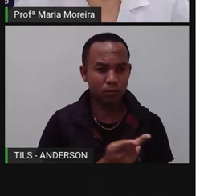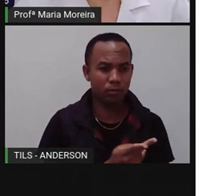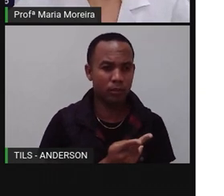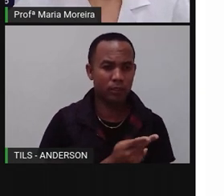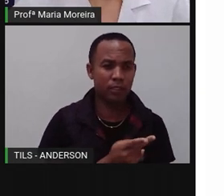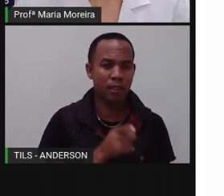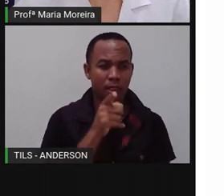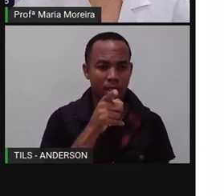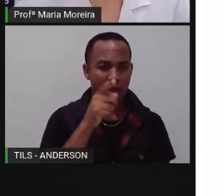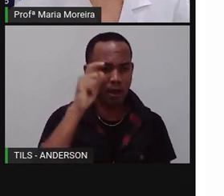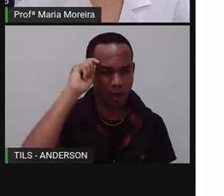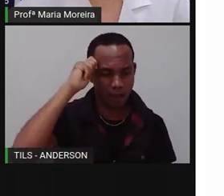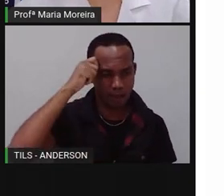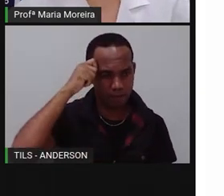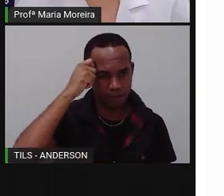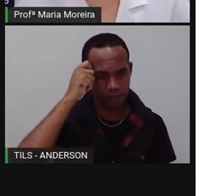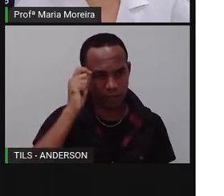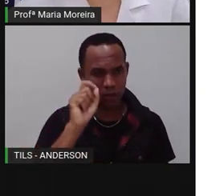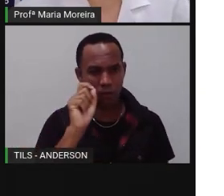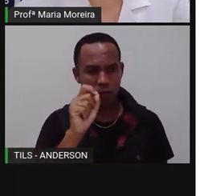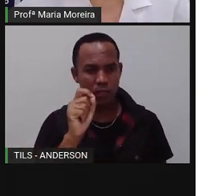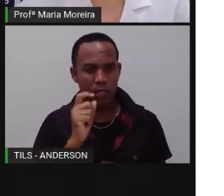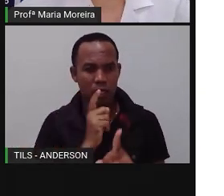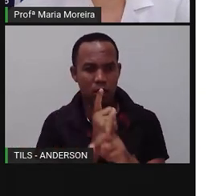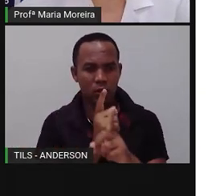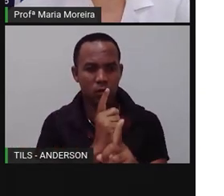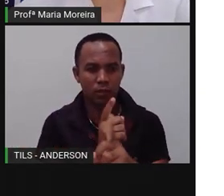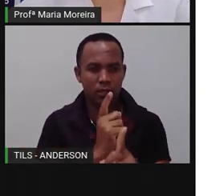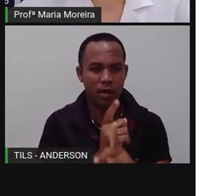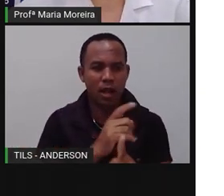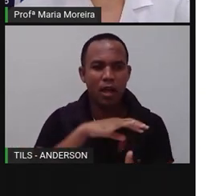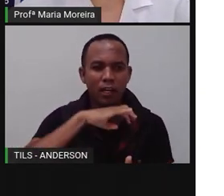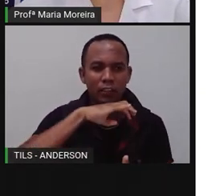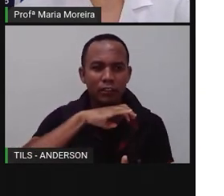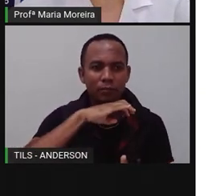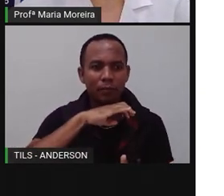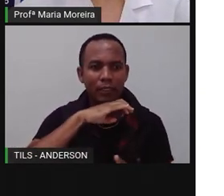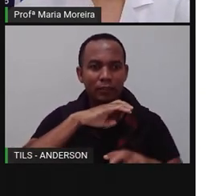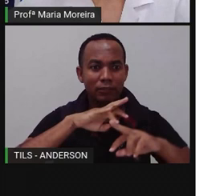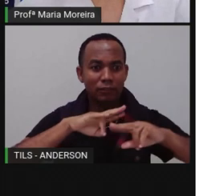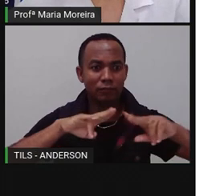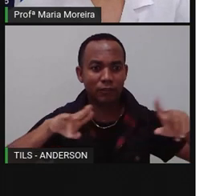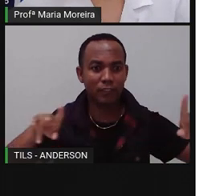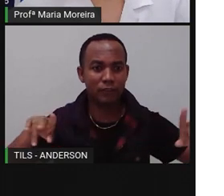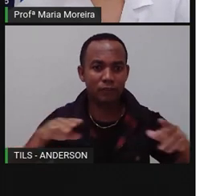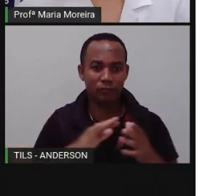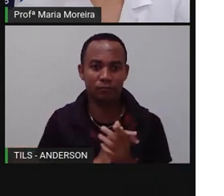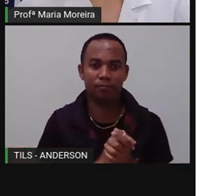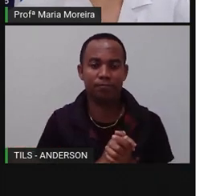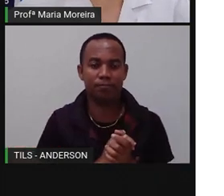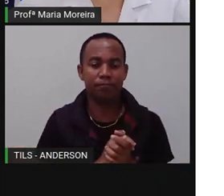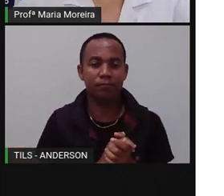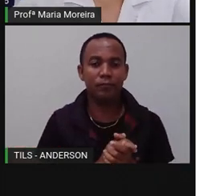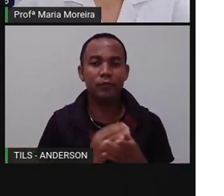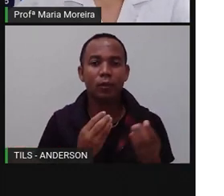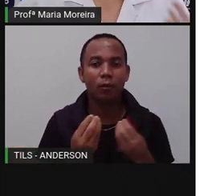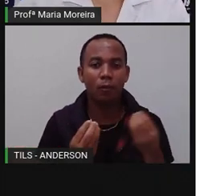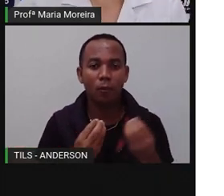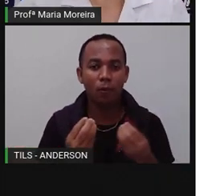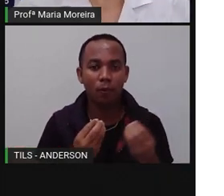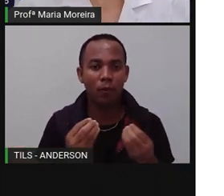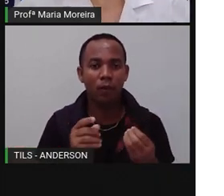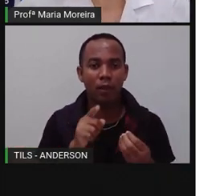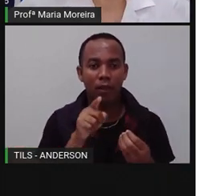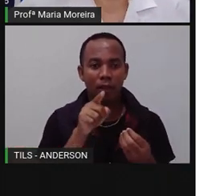safari. Que é o quê? O encontro com animais selvagens nas grandes savanas africanas. Ele acaba... Esse